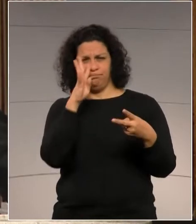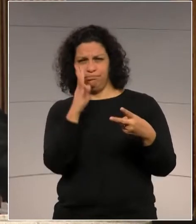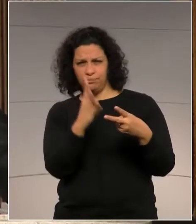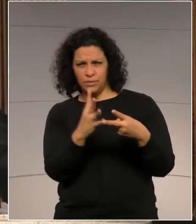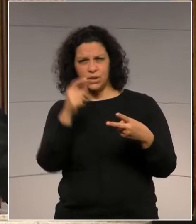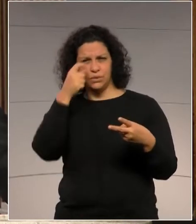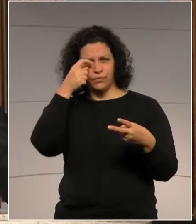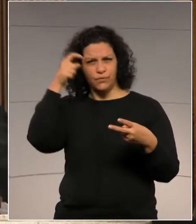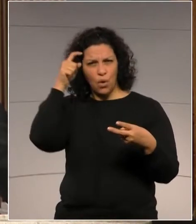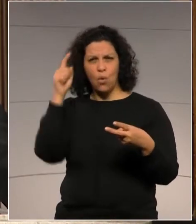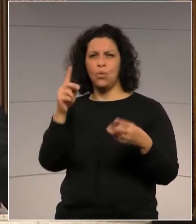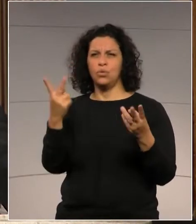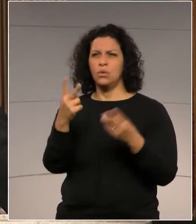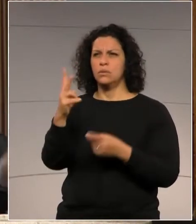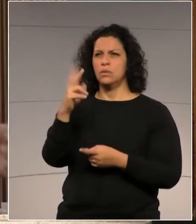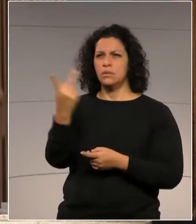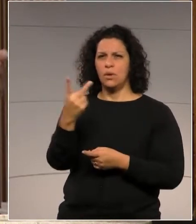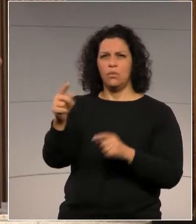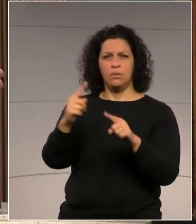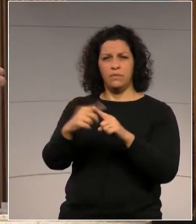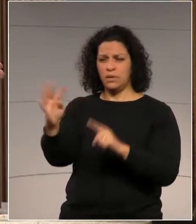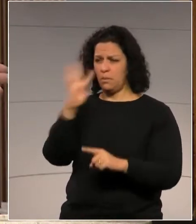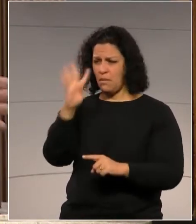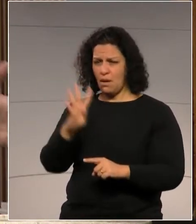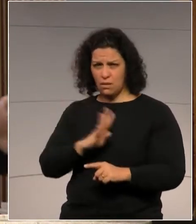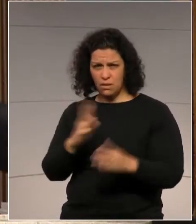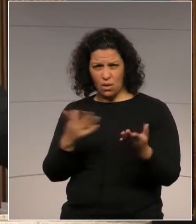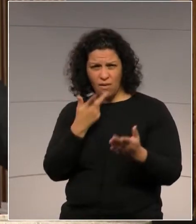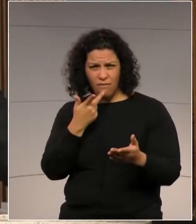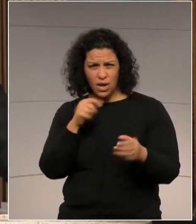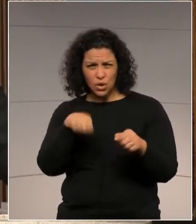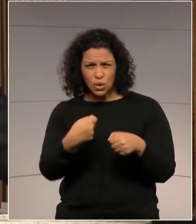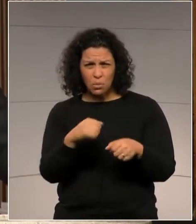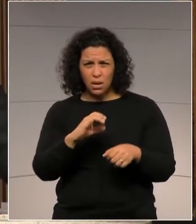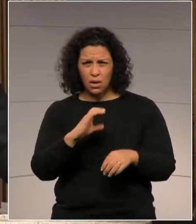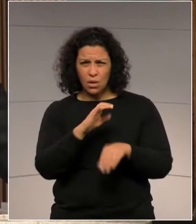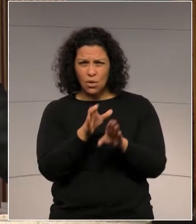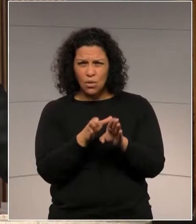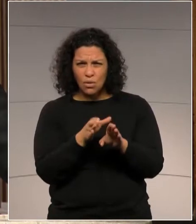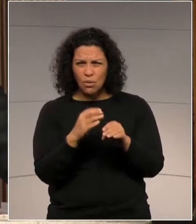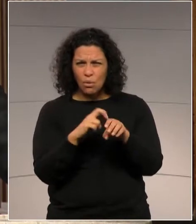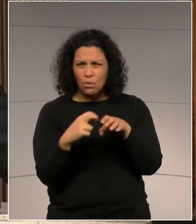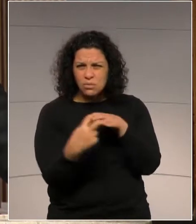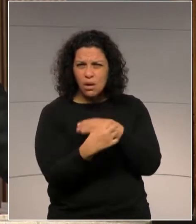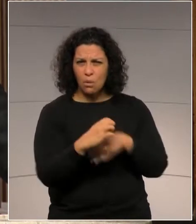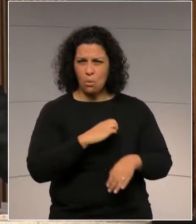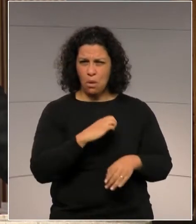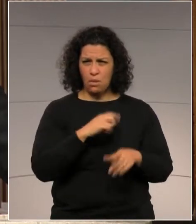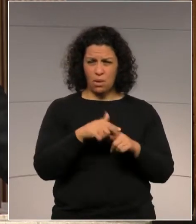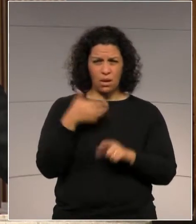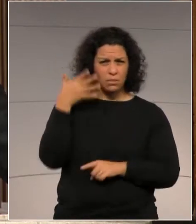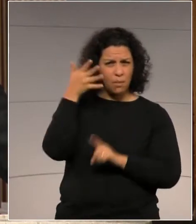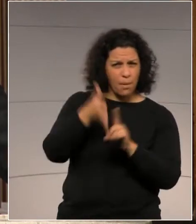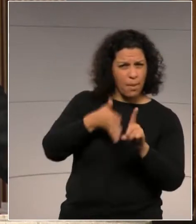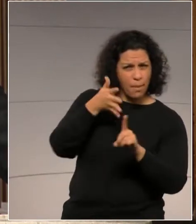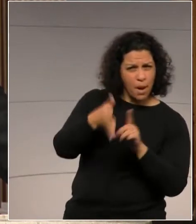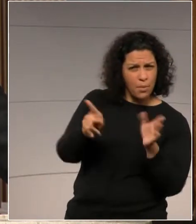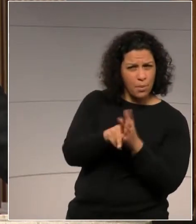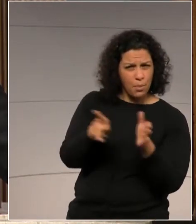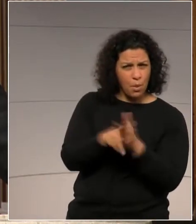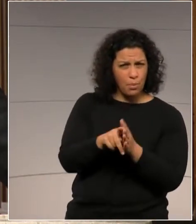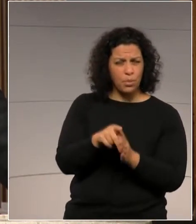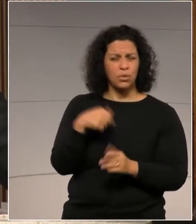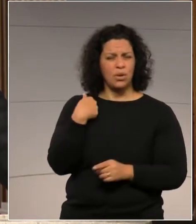é a segunda vez que me agride. E vem falar agora de conselho de ética, pelos discursos que nós fazemos, deputado Tadeu,